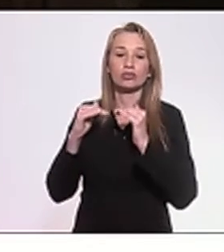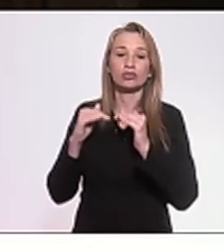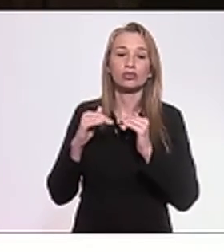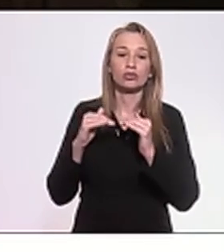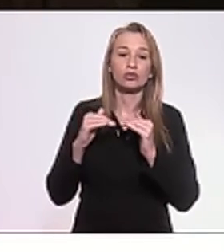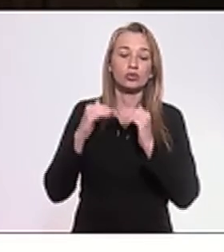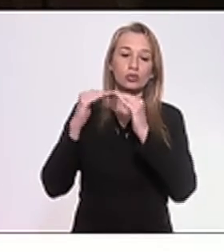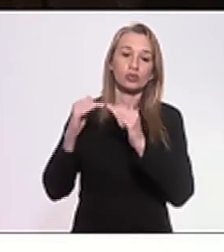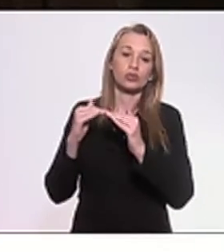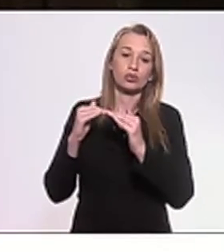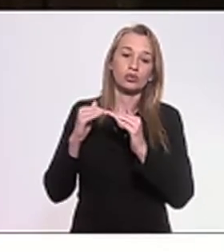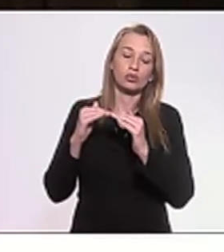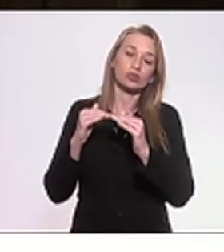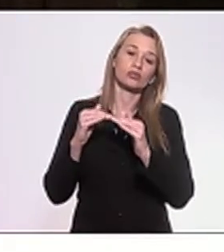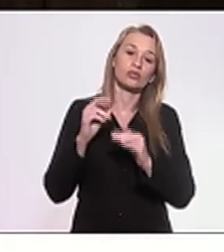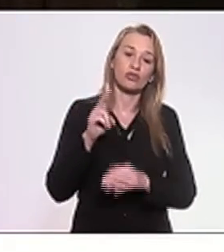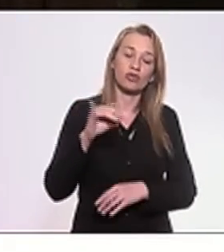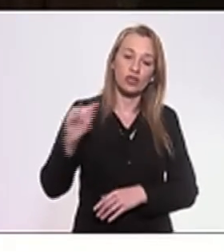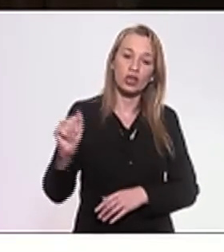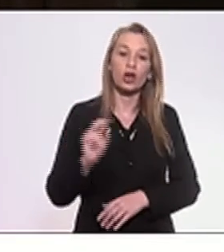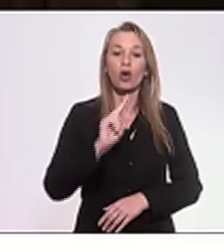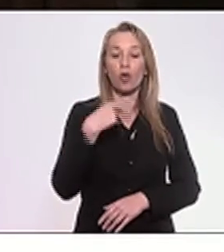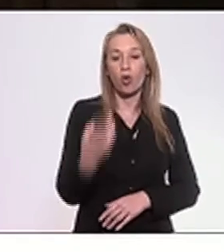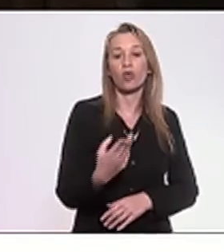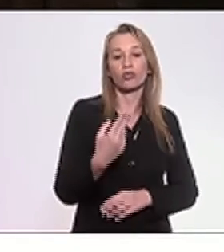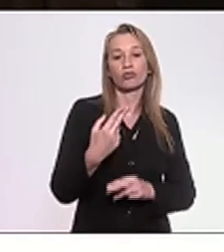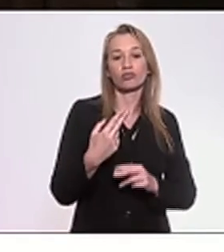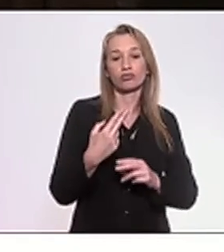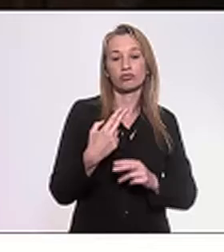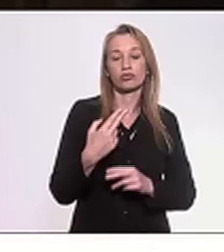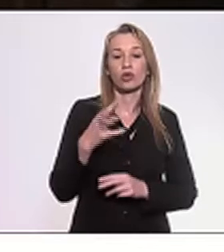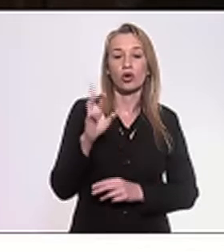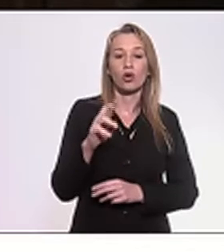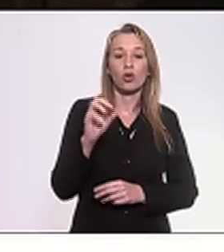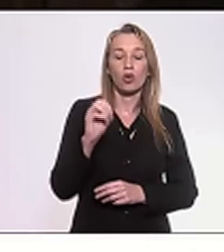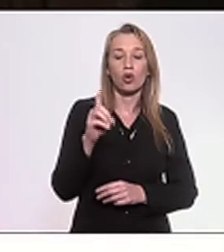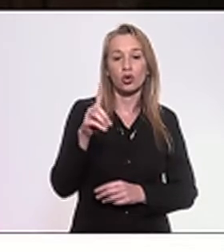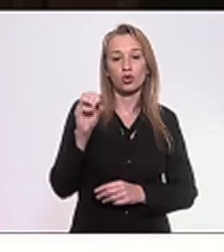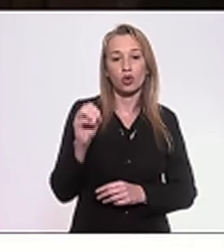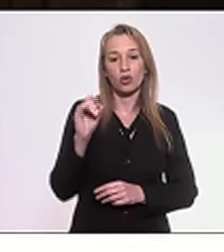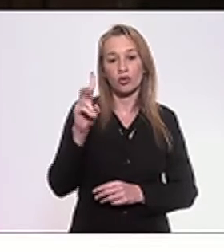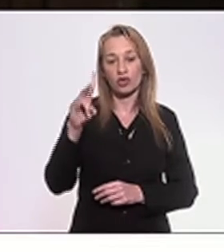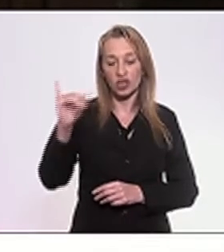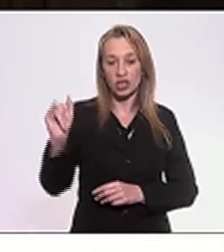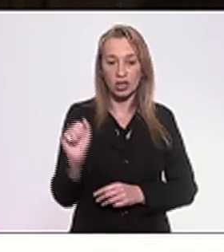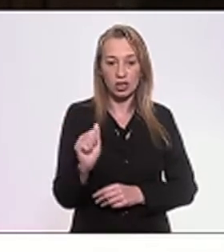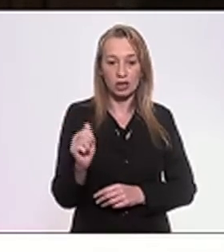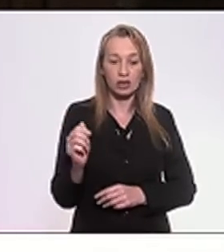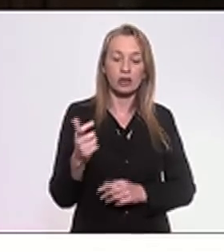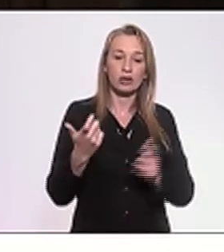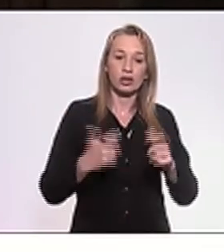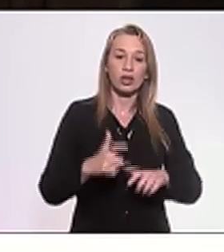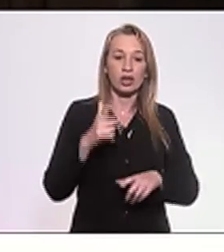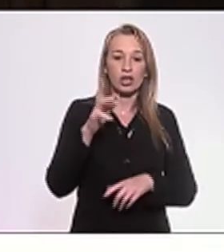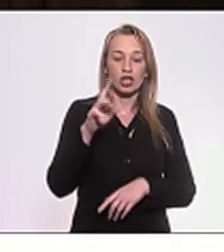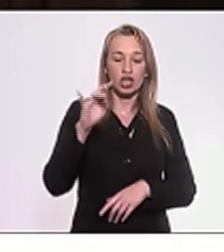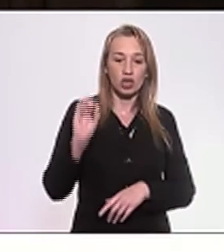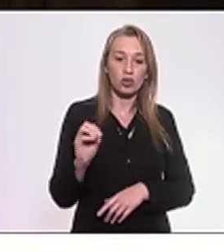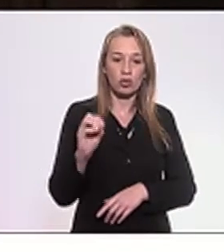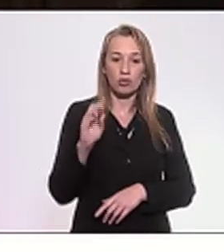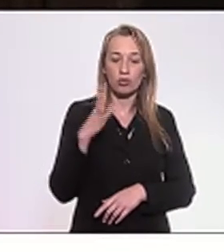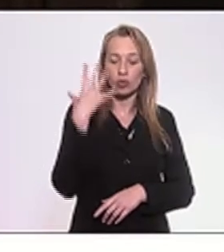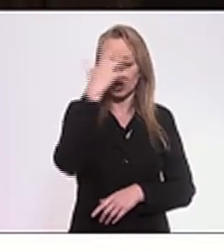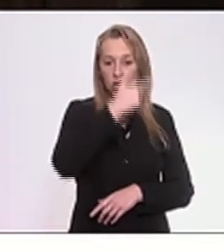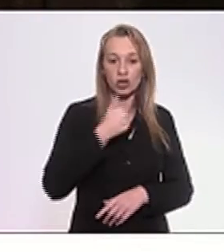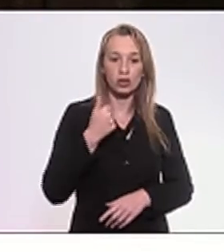da rodovia Rio Bonito, Cabo Frio,